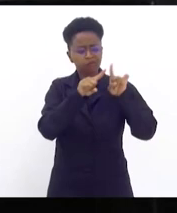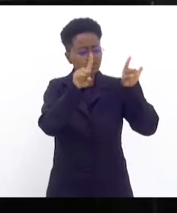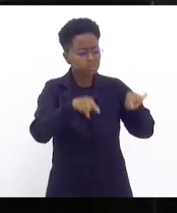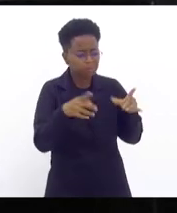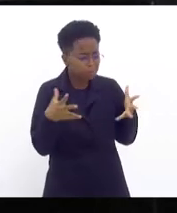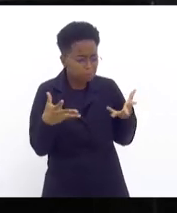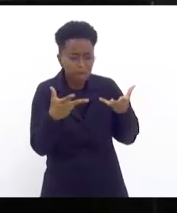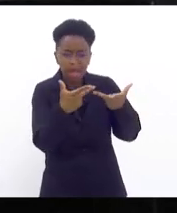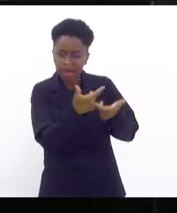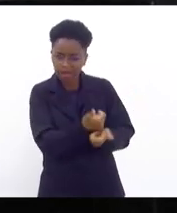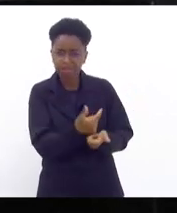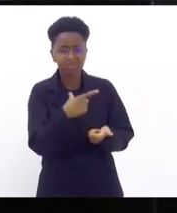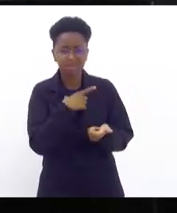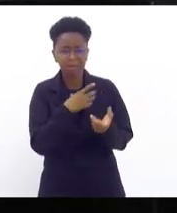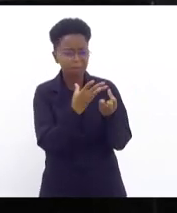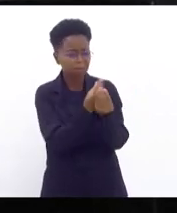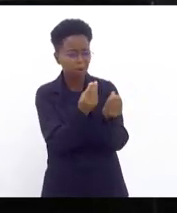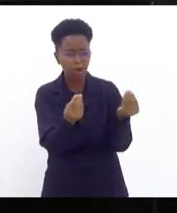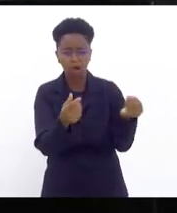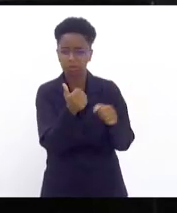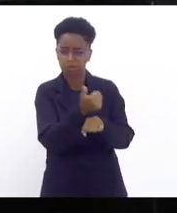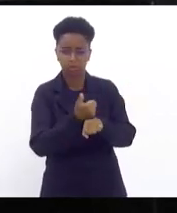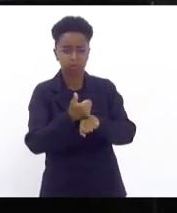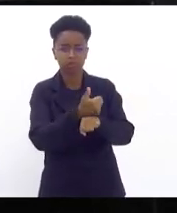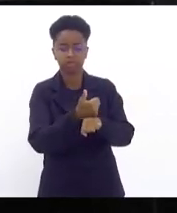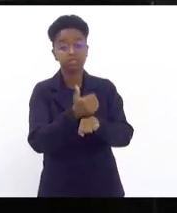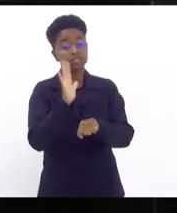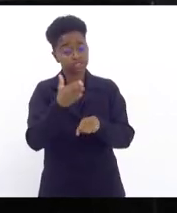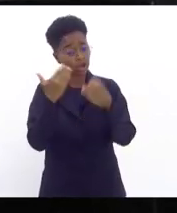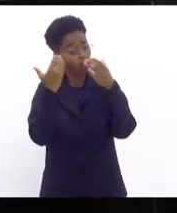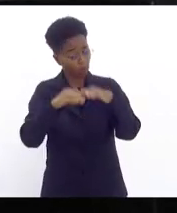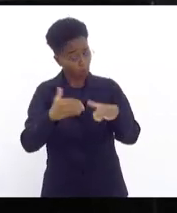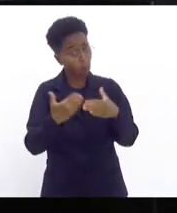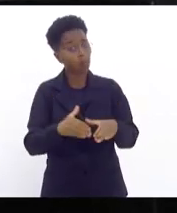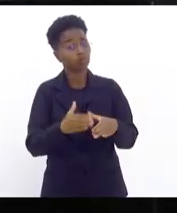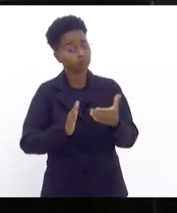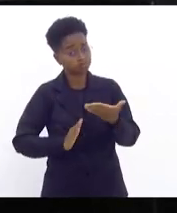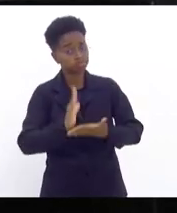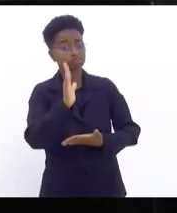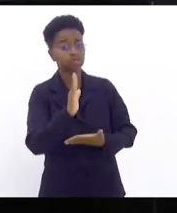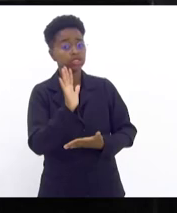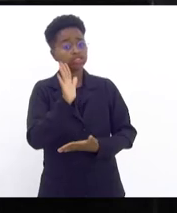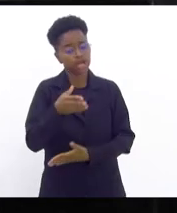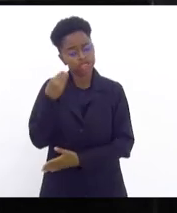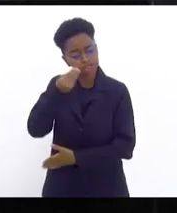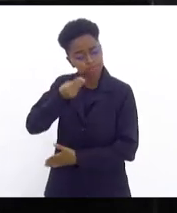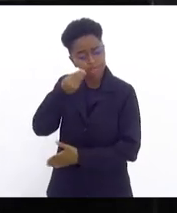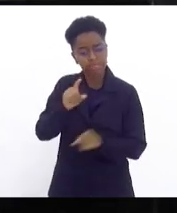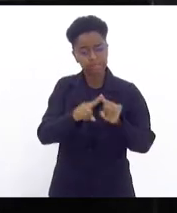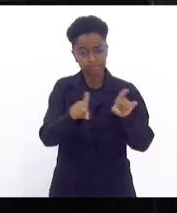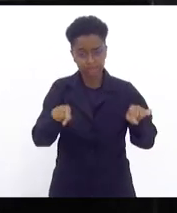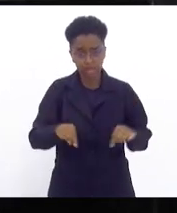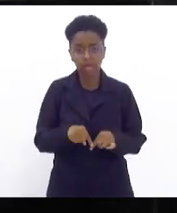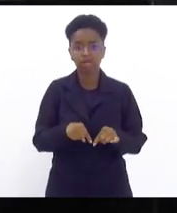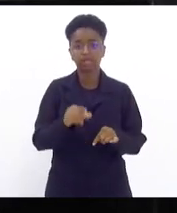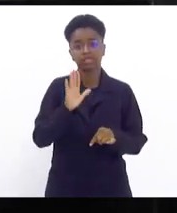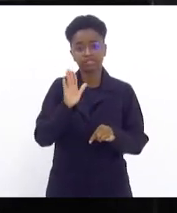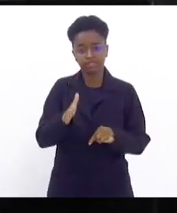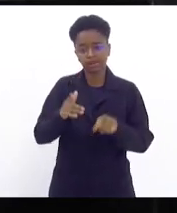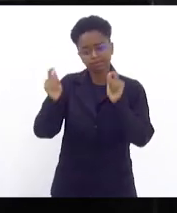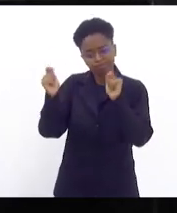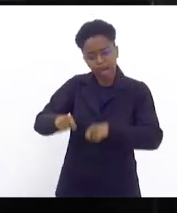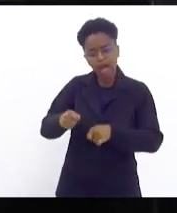no nosso Estado, quadros que prestaram concurso, que têm experiência em sala de aula, que se